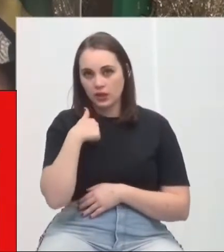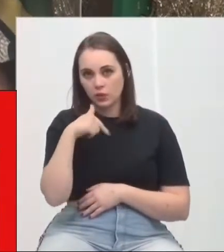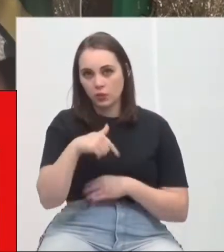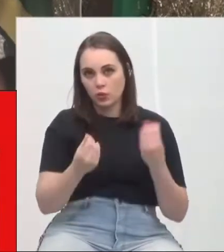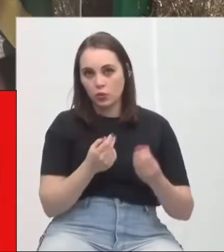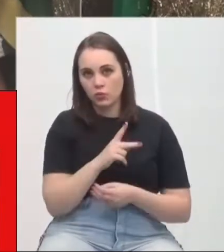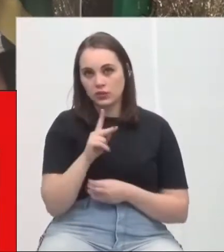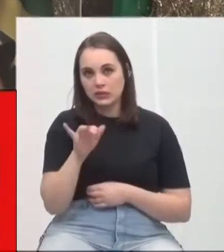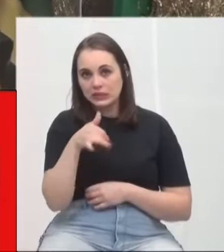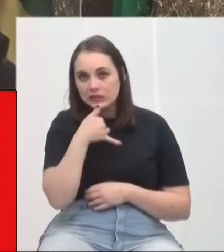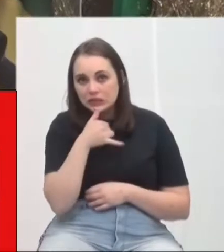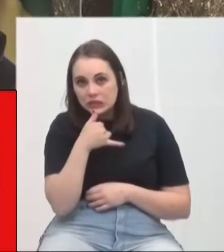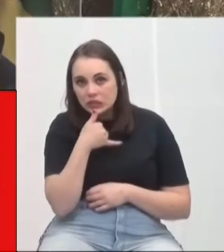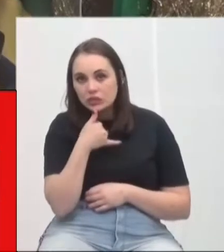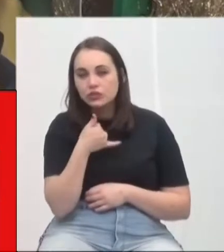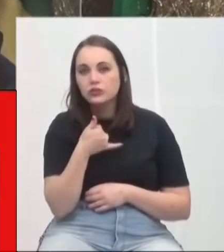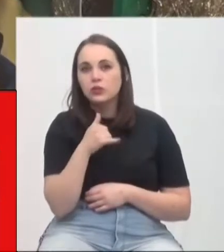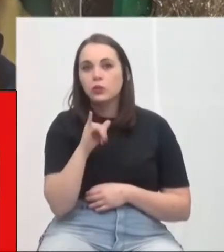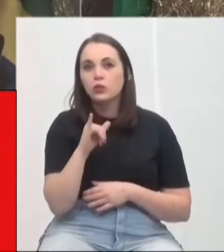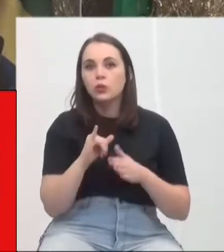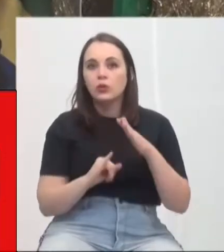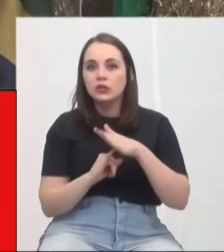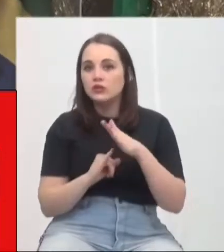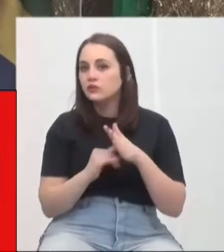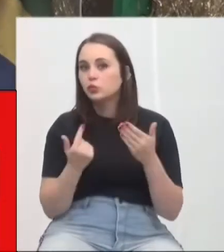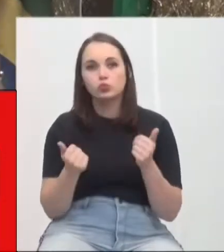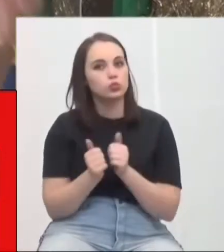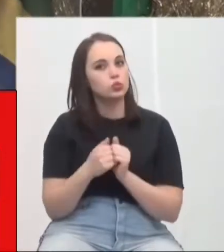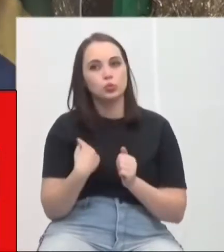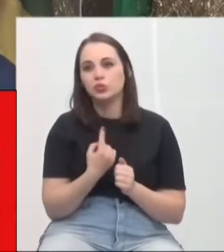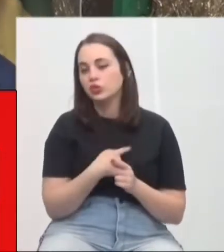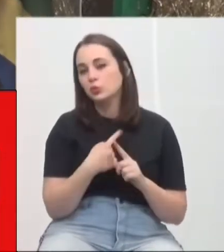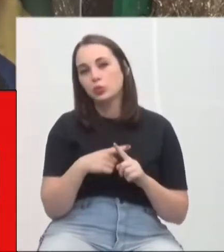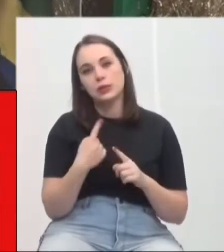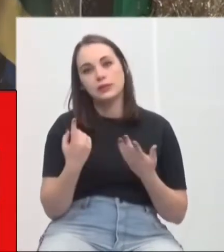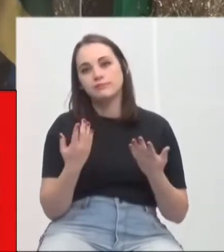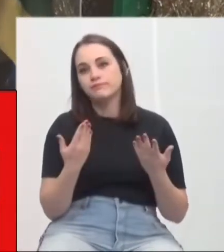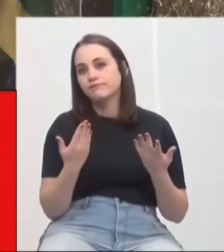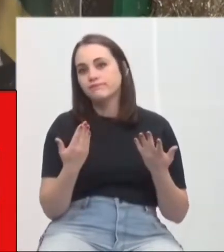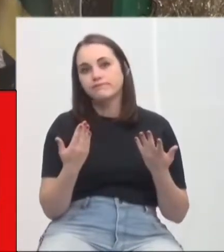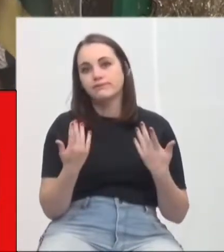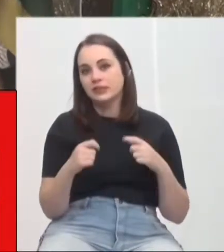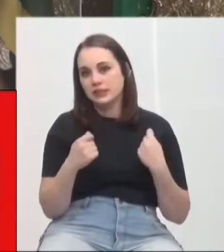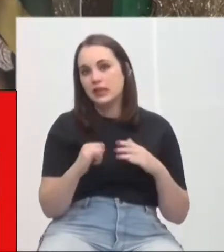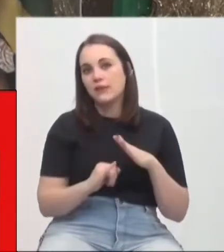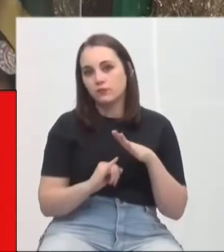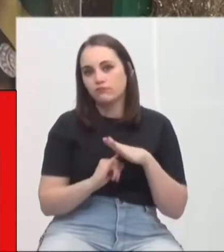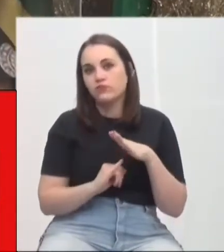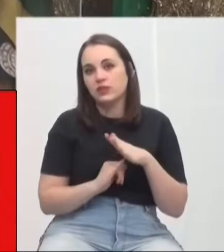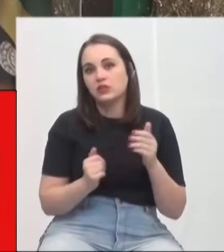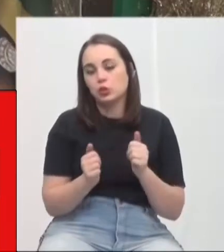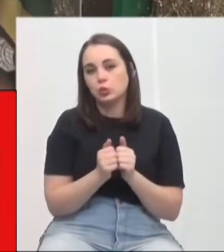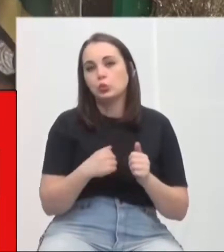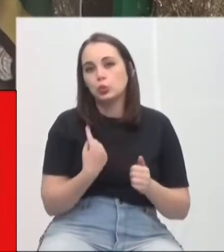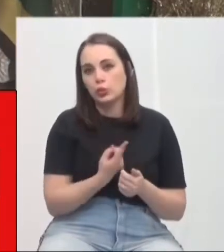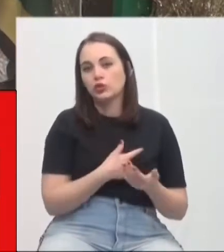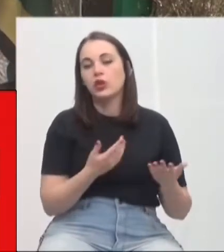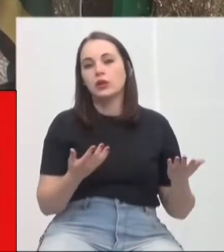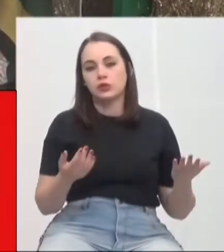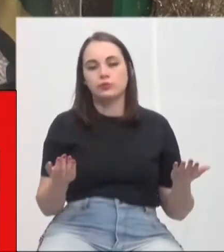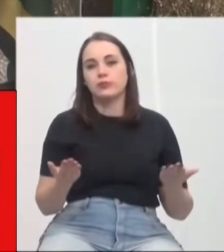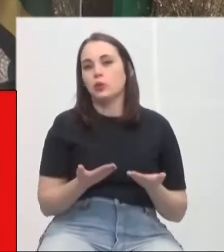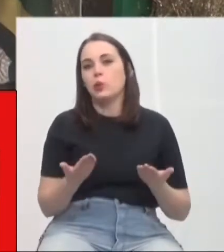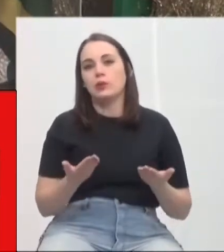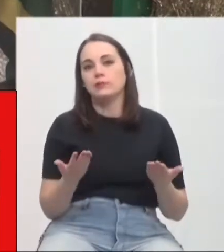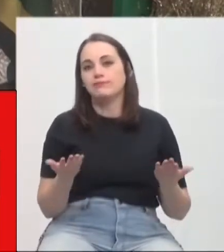muito triste pelo IFES, que não está conosco, porque, no primeiro momento, o IFES, que era parceiro, e agora